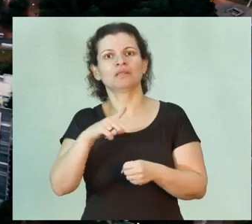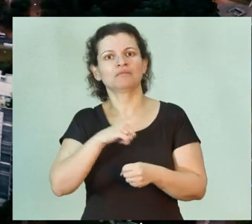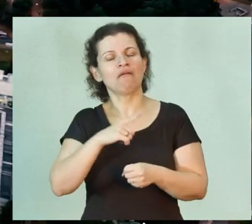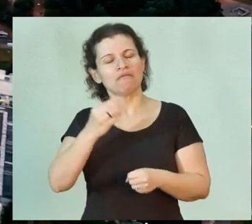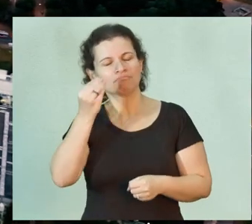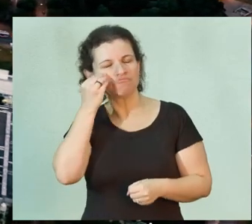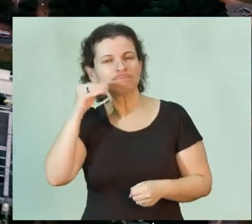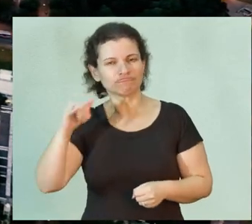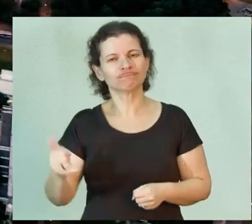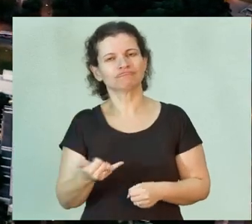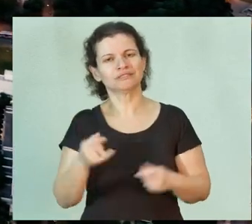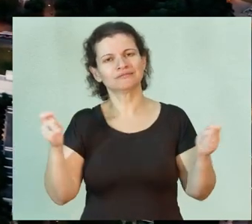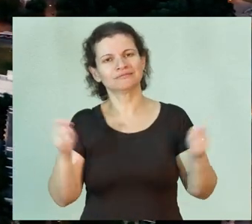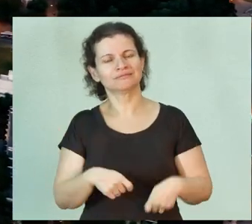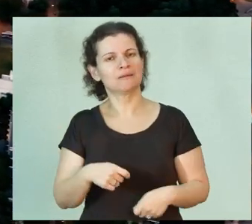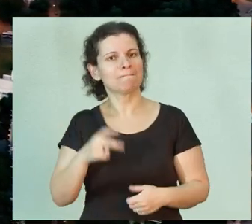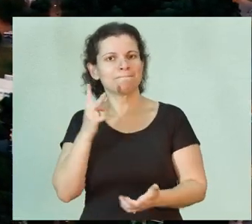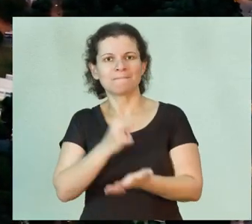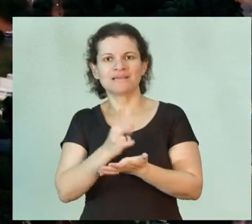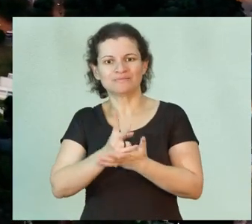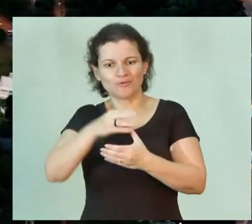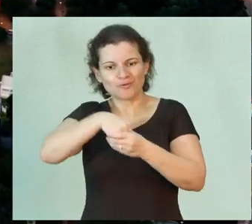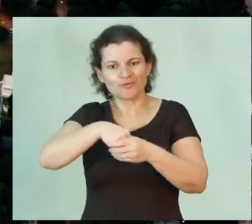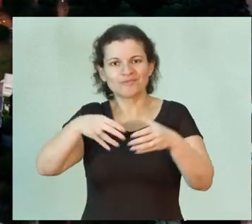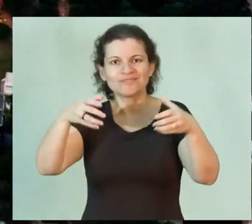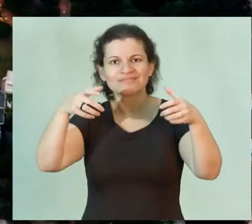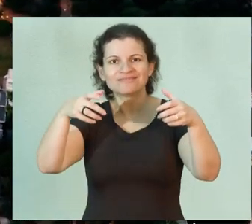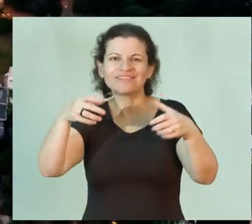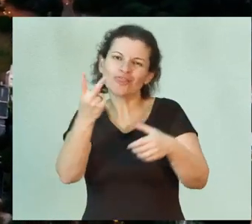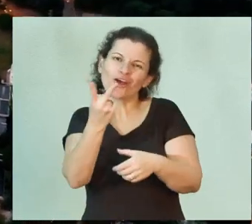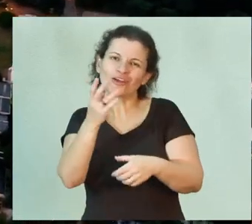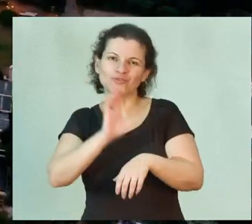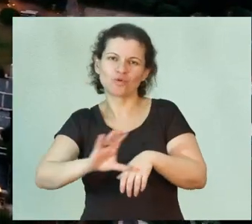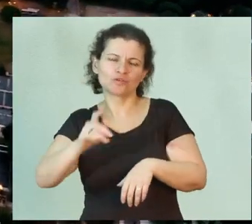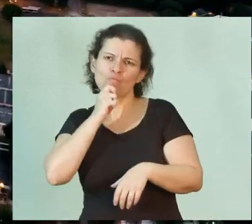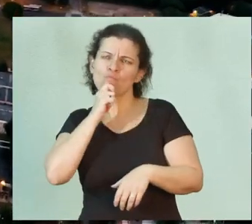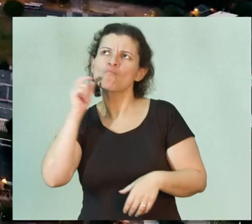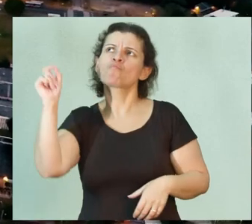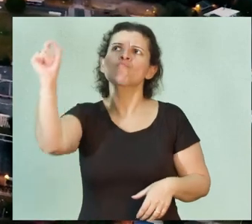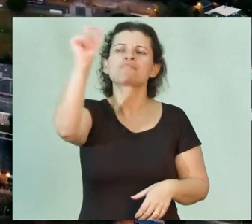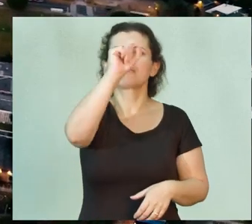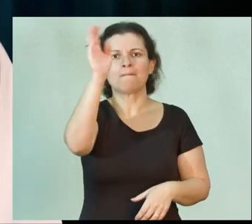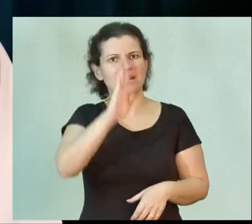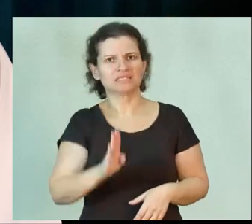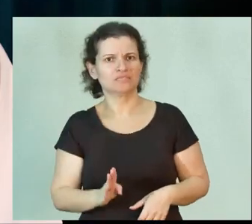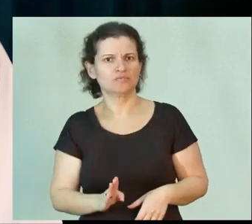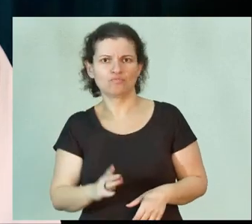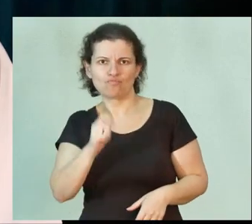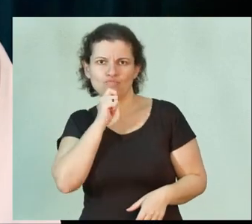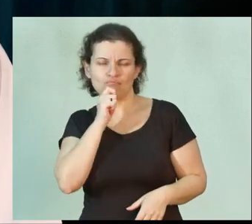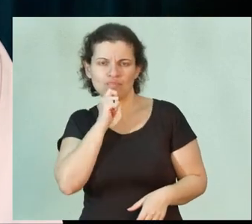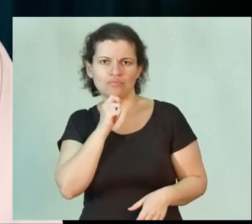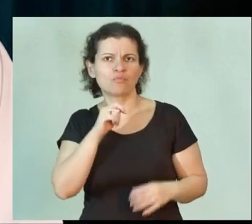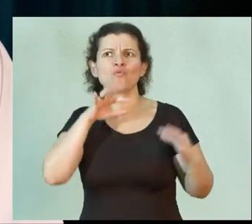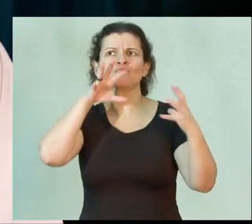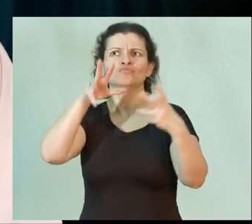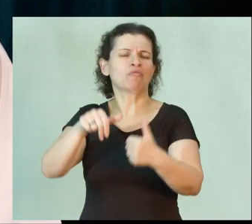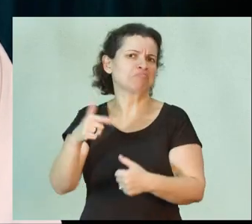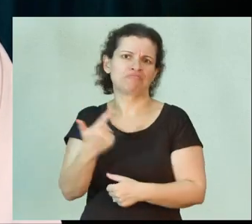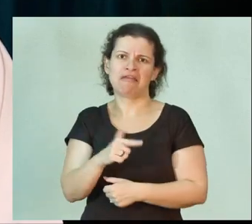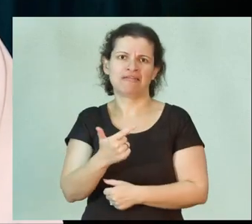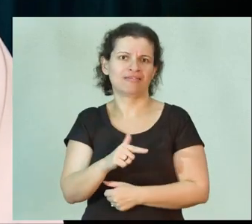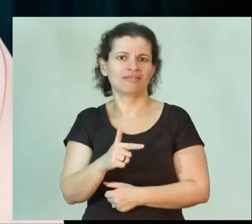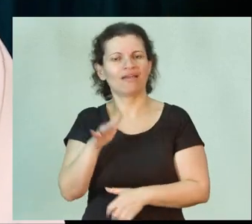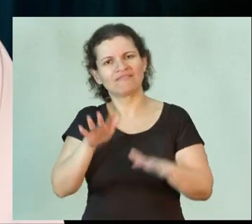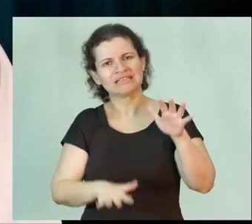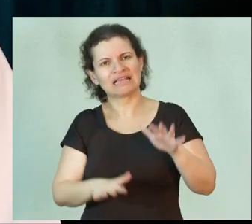grande chance de ter numa mesma unidade esses dois cursos, isso não é comum nem no Brasil e mesmo em termos mundiais, às vezes